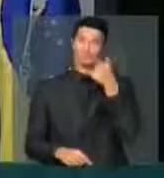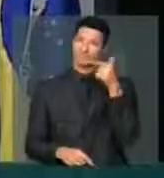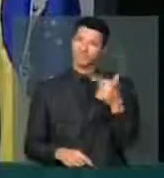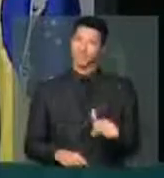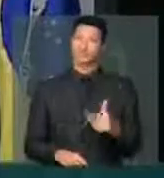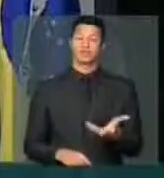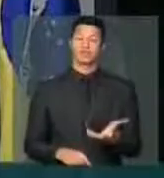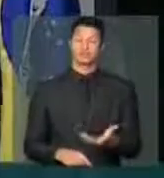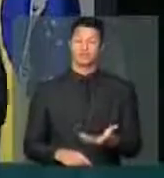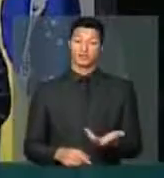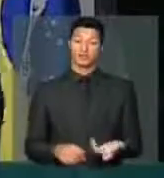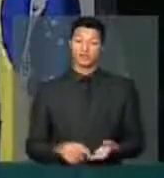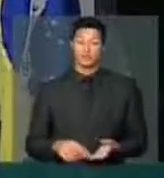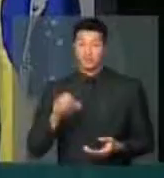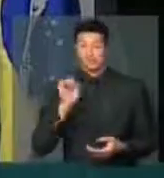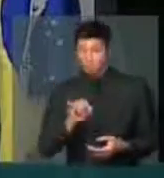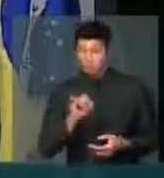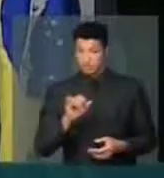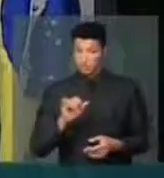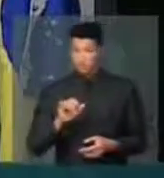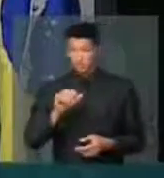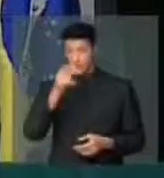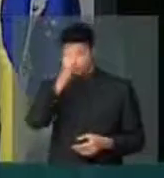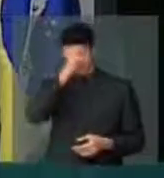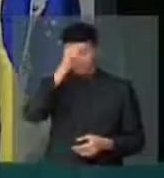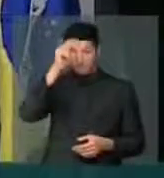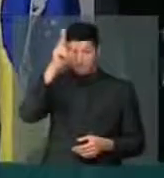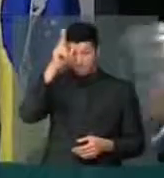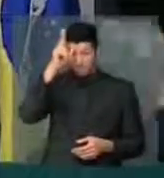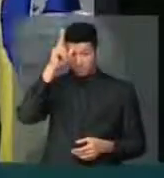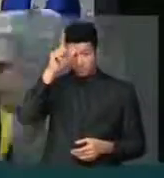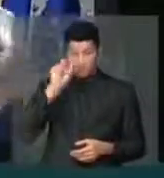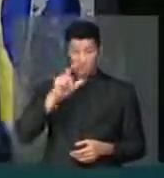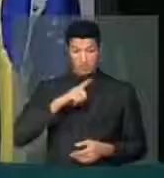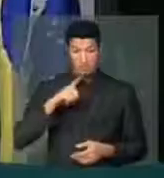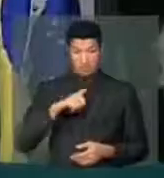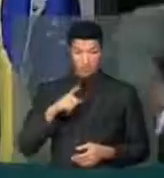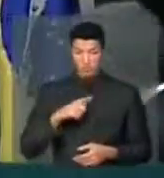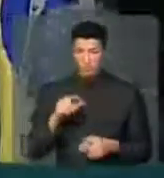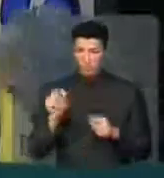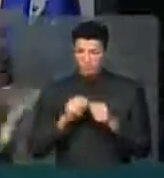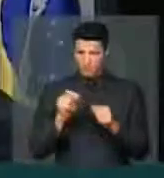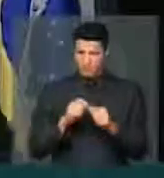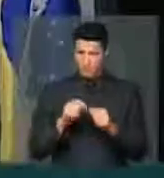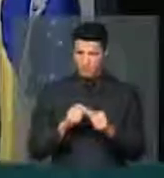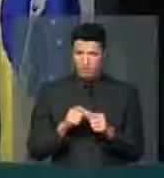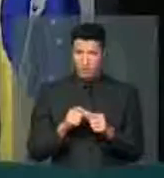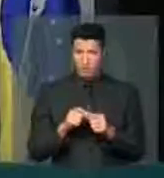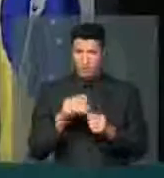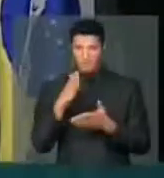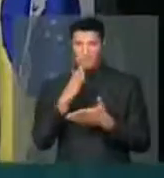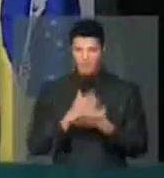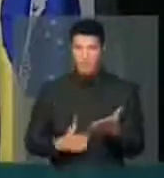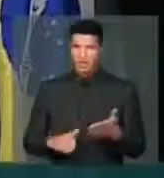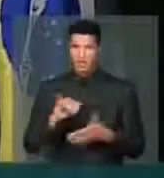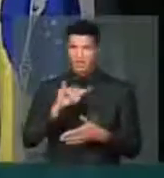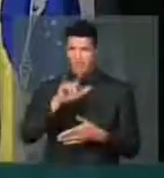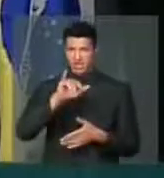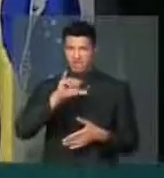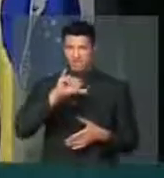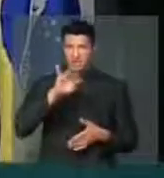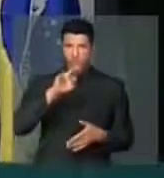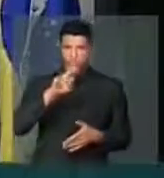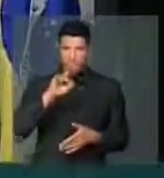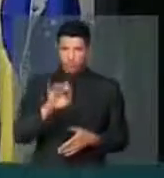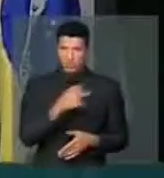tem sido assim. Se fosse o prefeito que tivesse cometido metade dessas ilicitudes